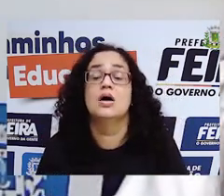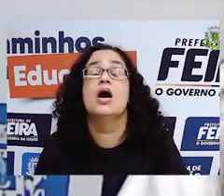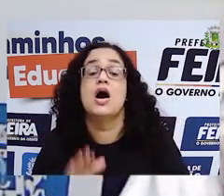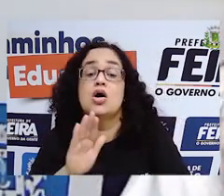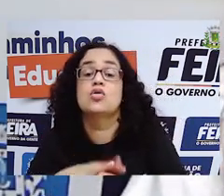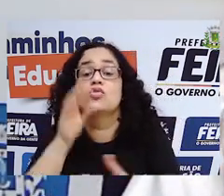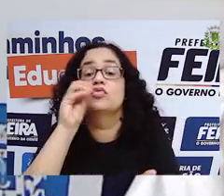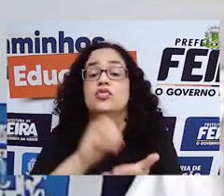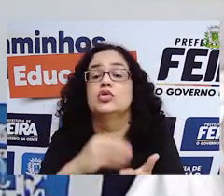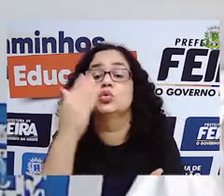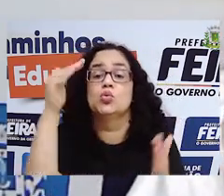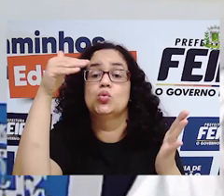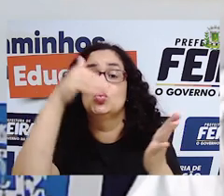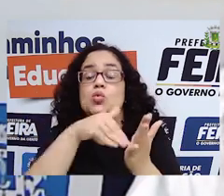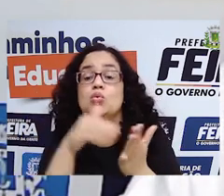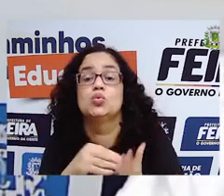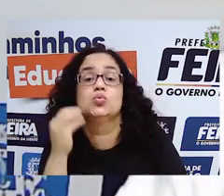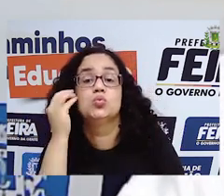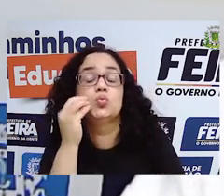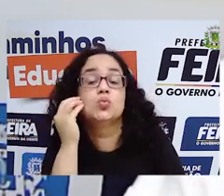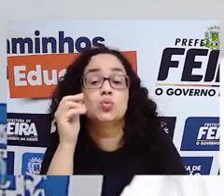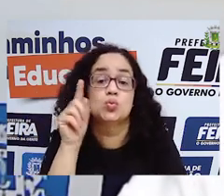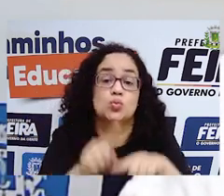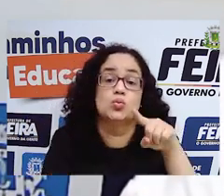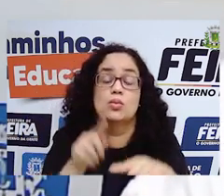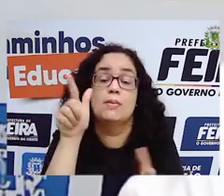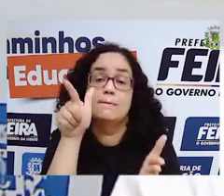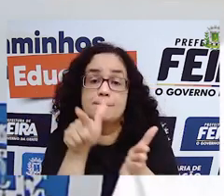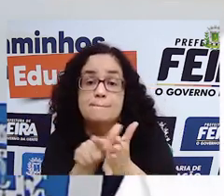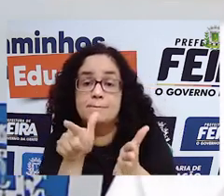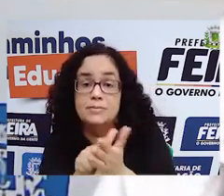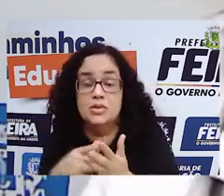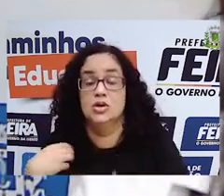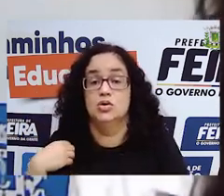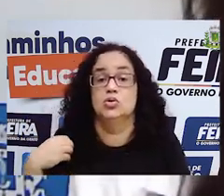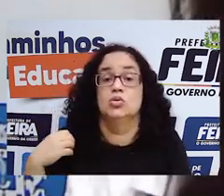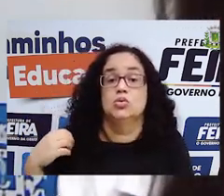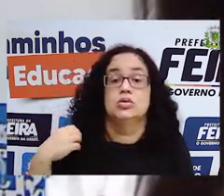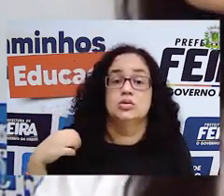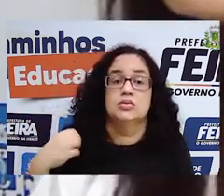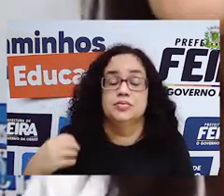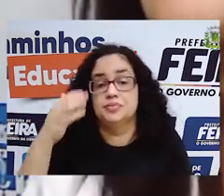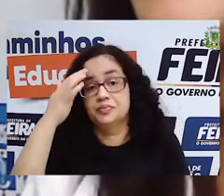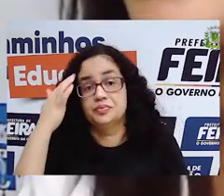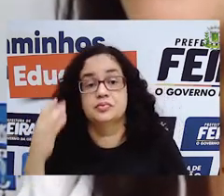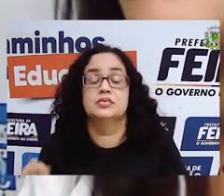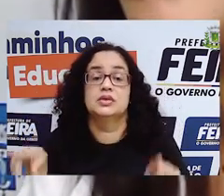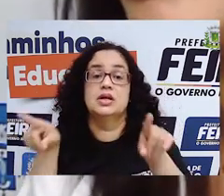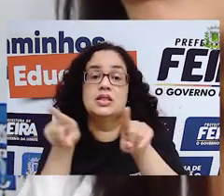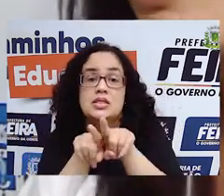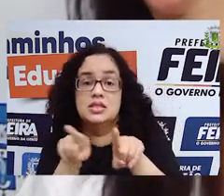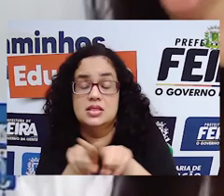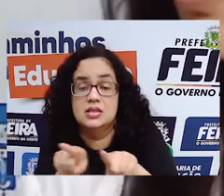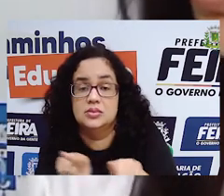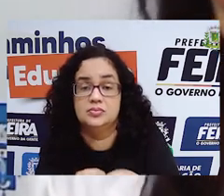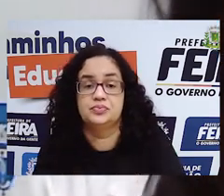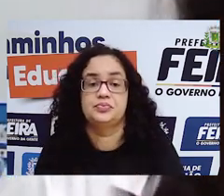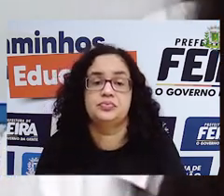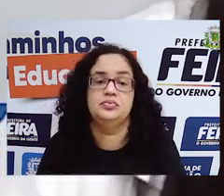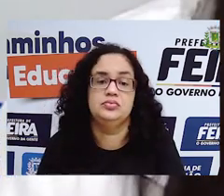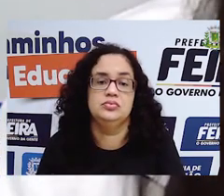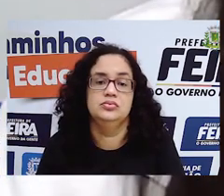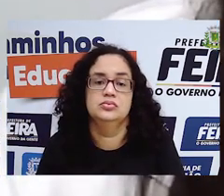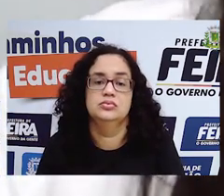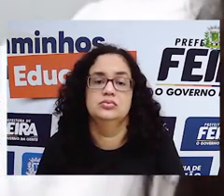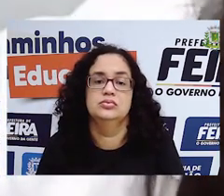agora falta o último, a amostra de material, que é o pedaço de tecido. Então a Pró também vai colocar na borda do copo.